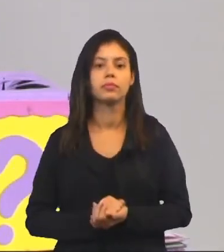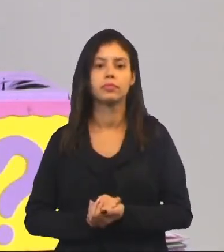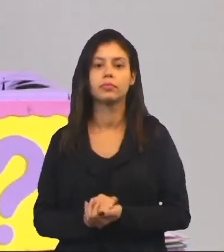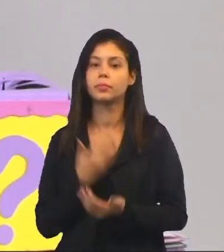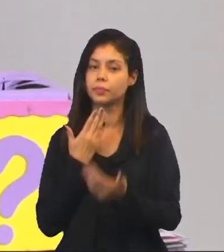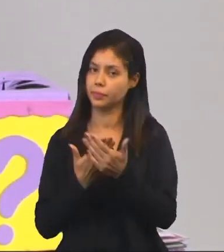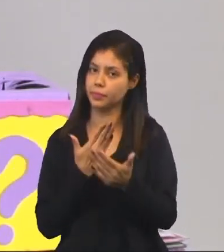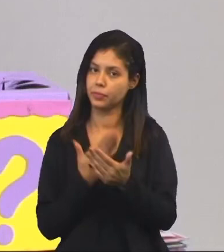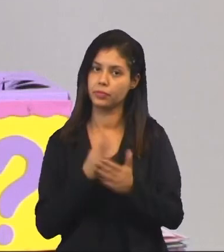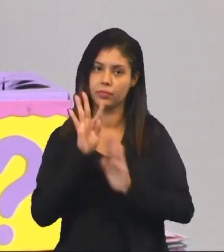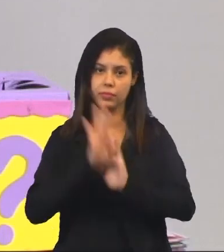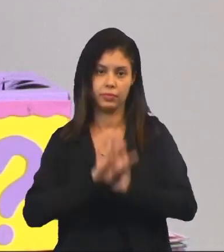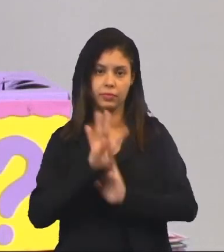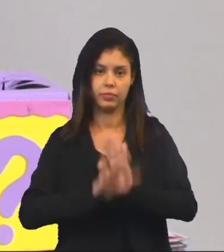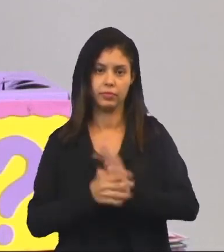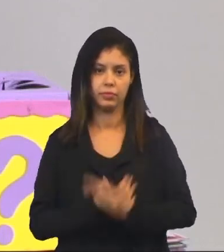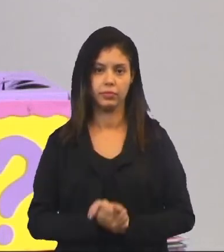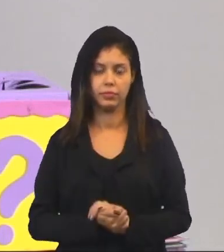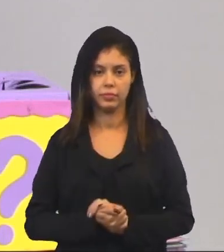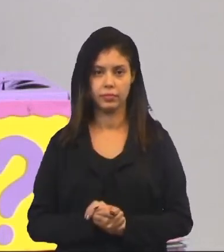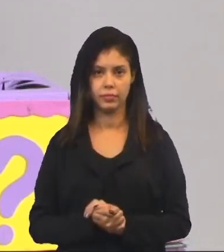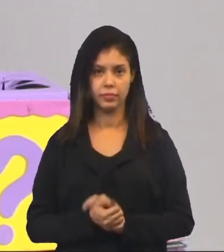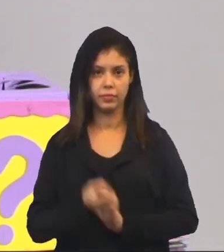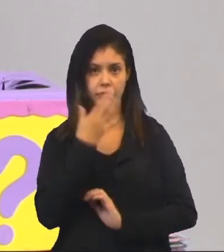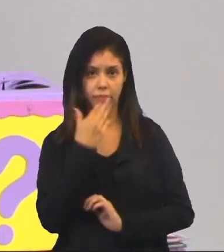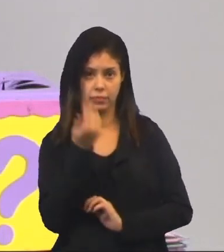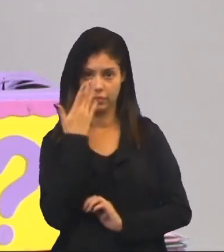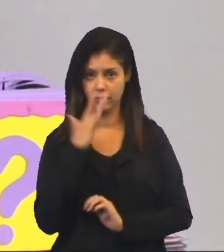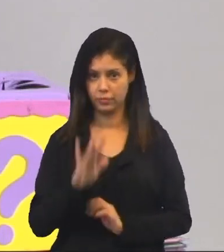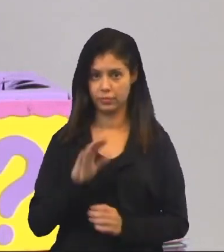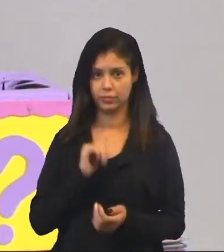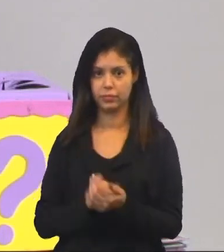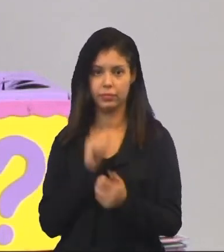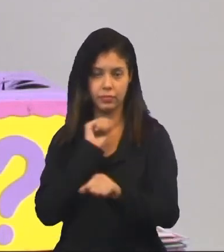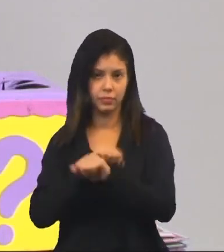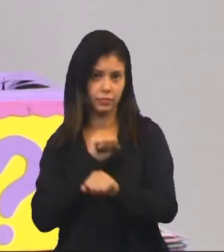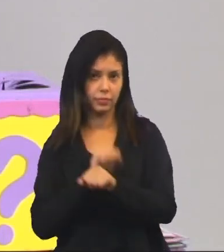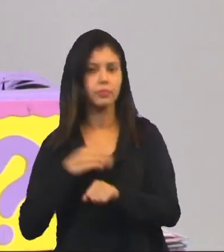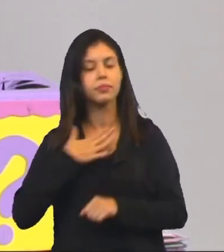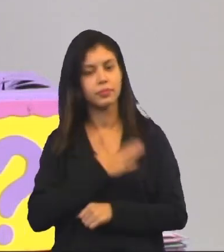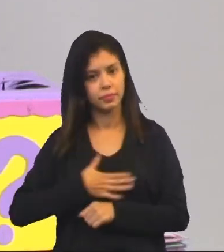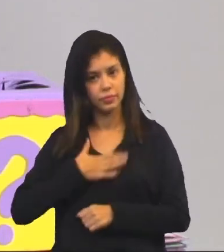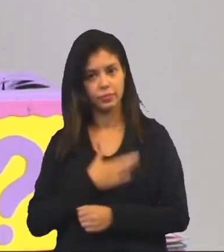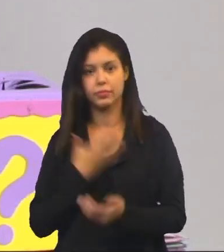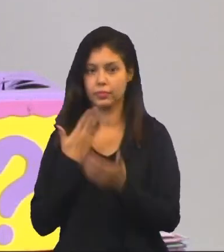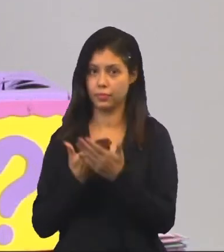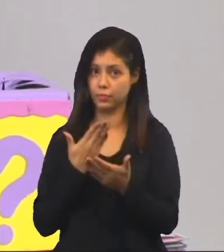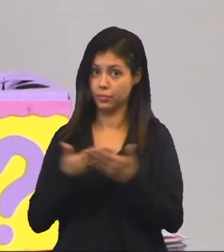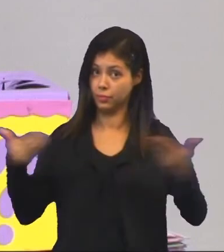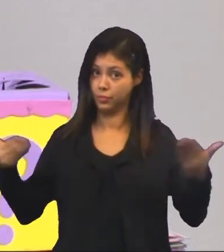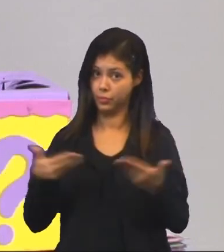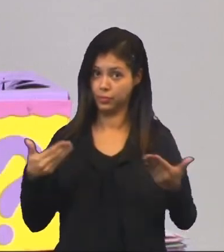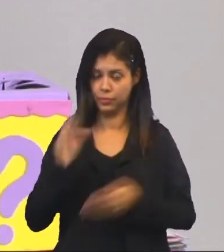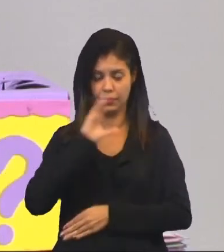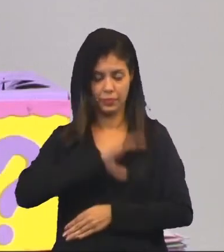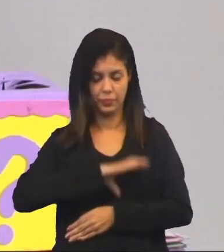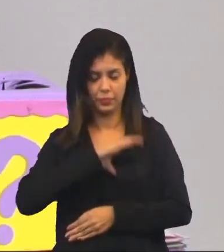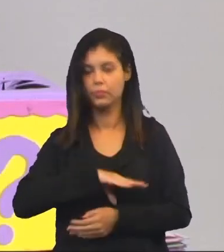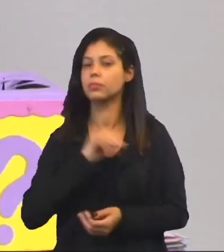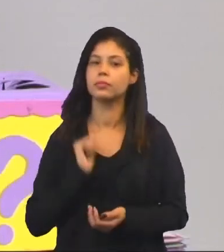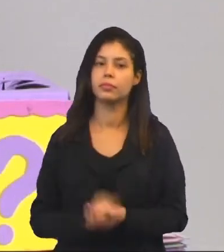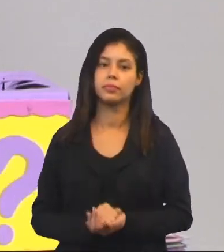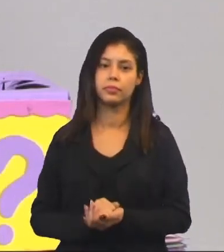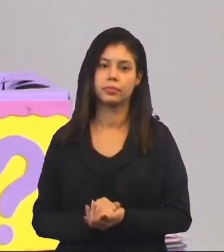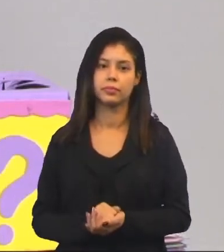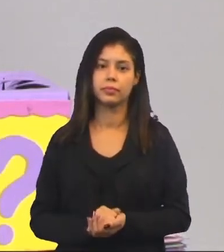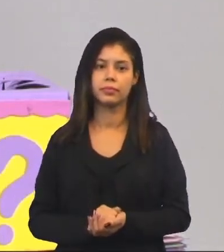estudar esses textos, tá bom, crianças? Espero que vocês tenham gostado da nossa aula de língua portuguesa.